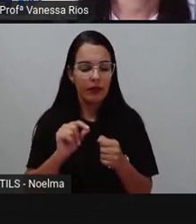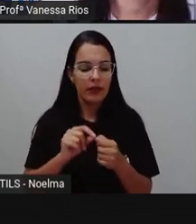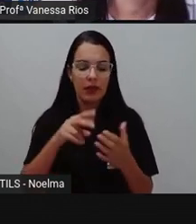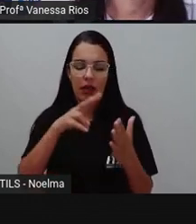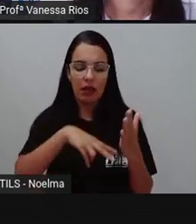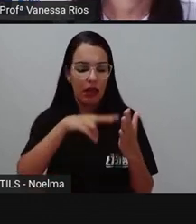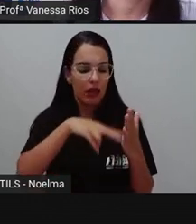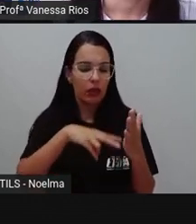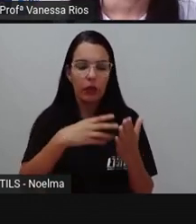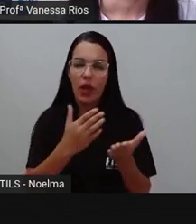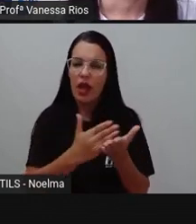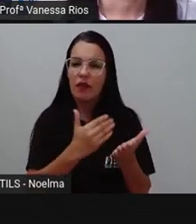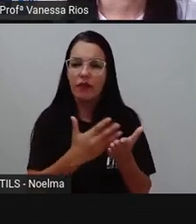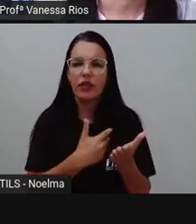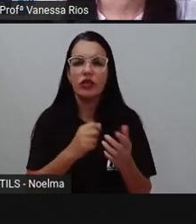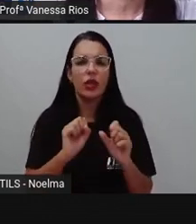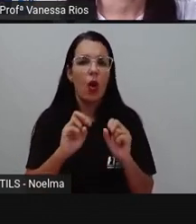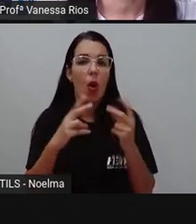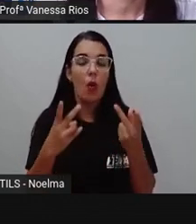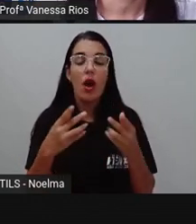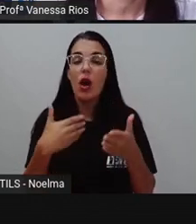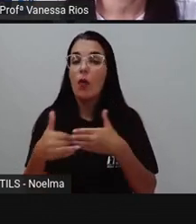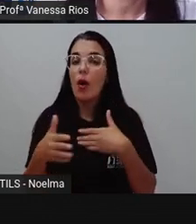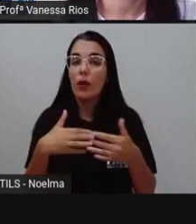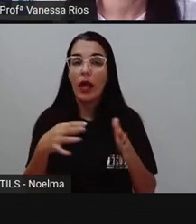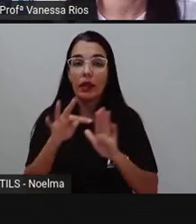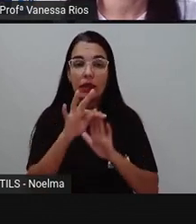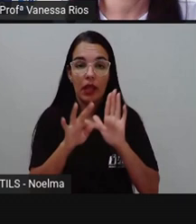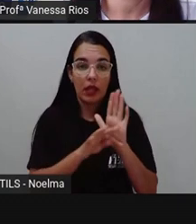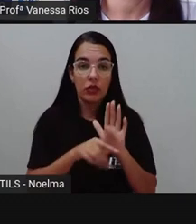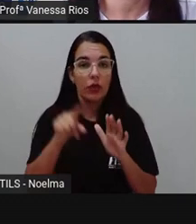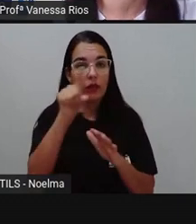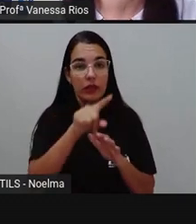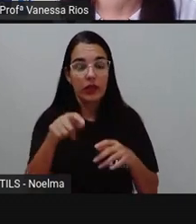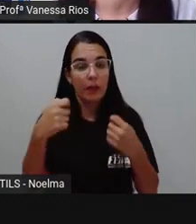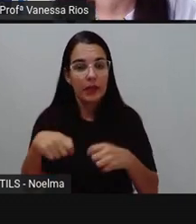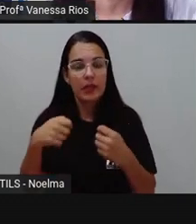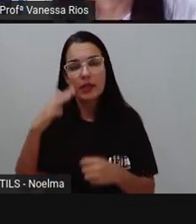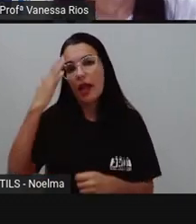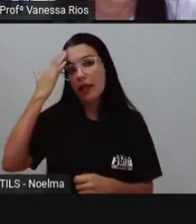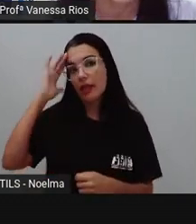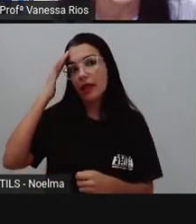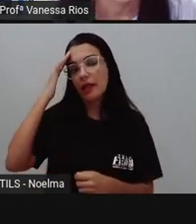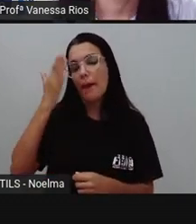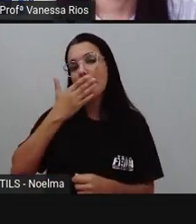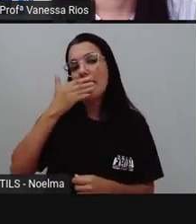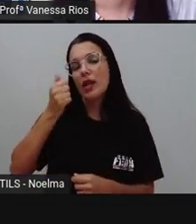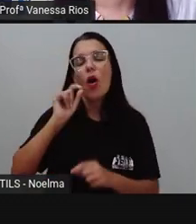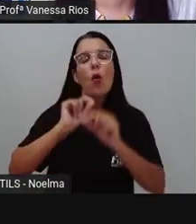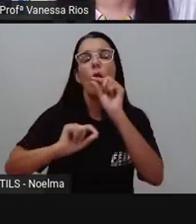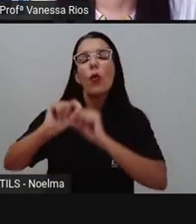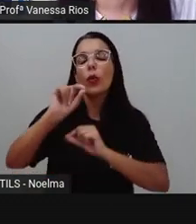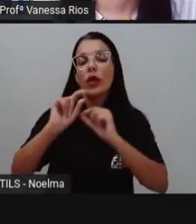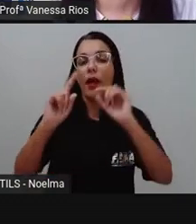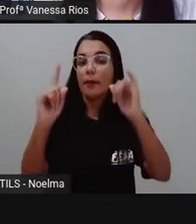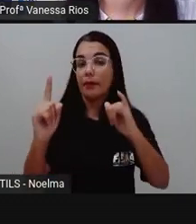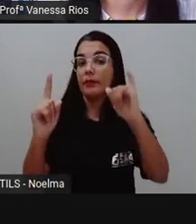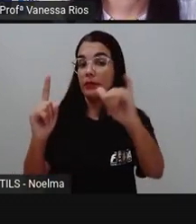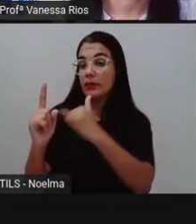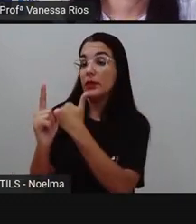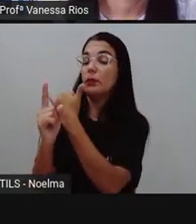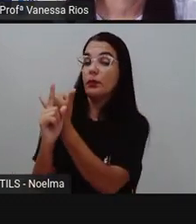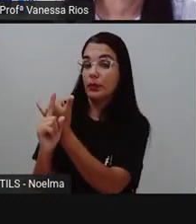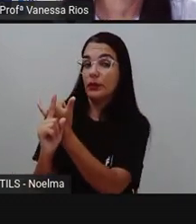qualquer outro texto que trate do tema, é importante a gente entender o que é o bullying. A PRO já, inicialmente, já